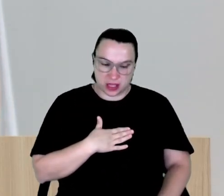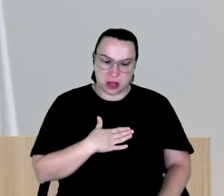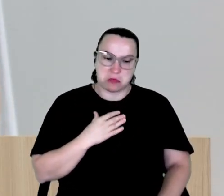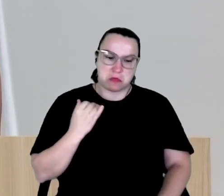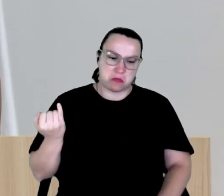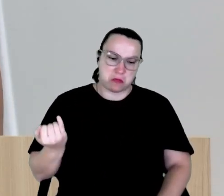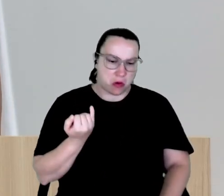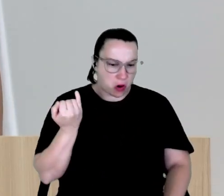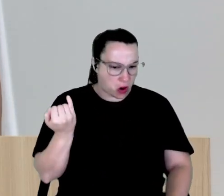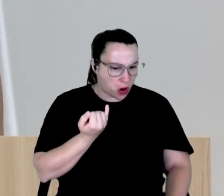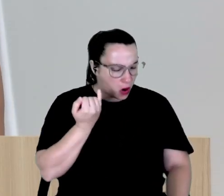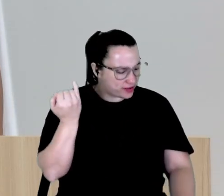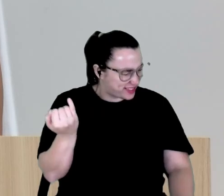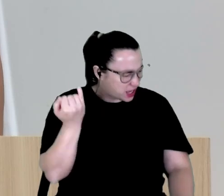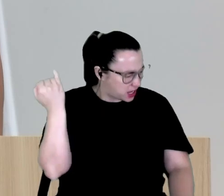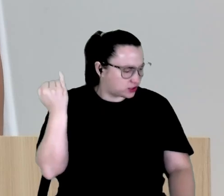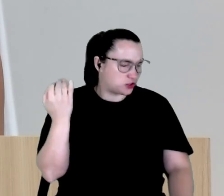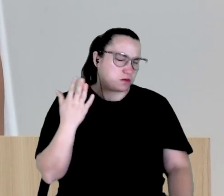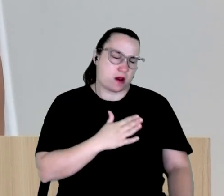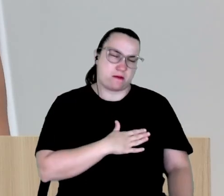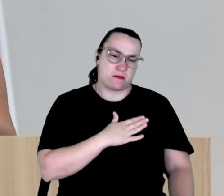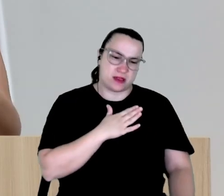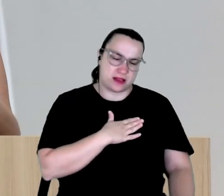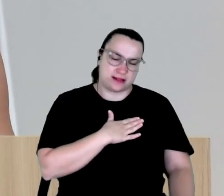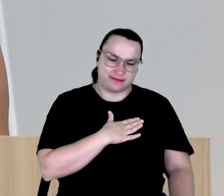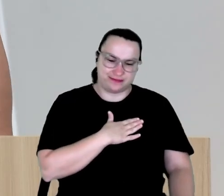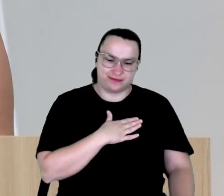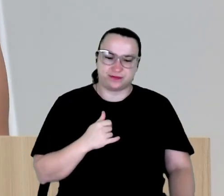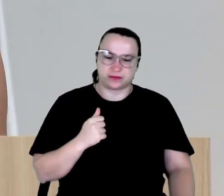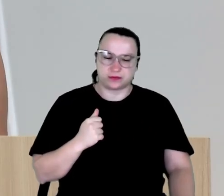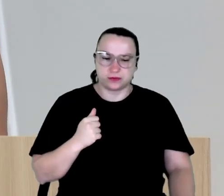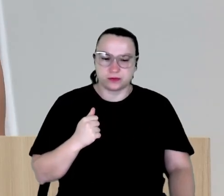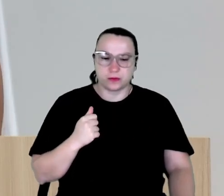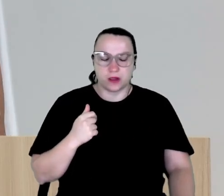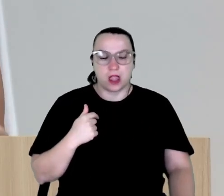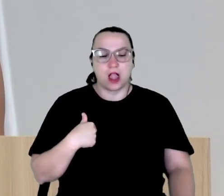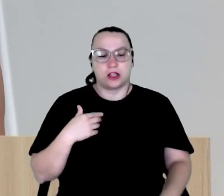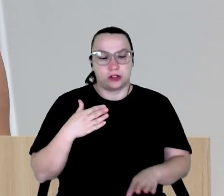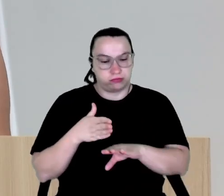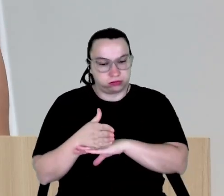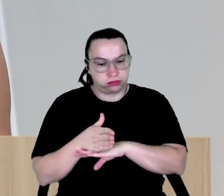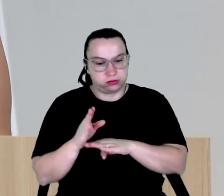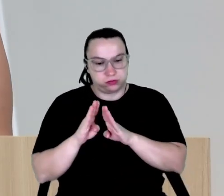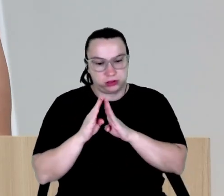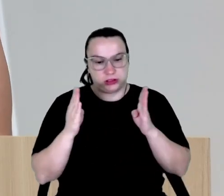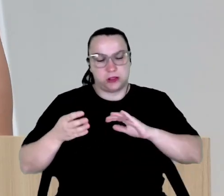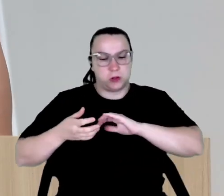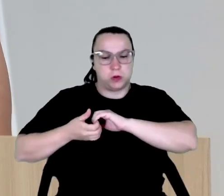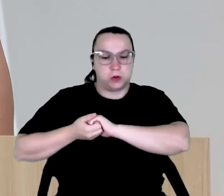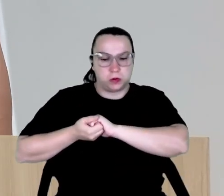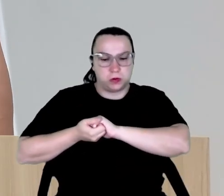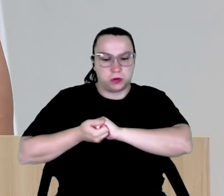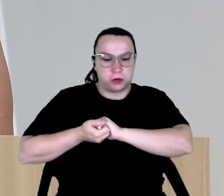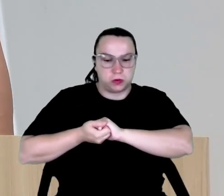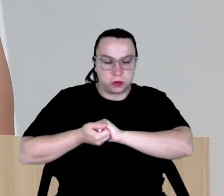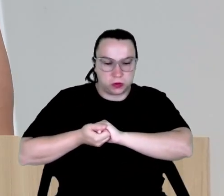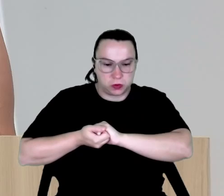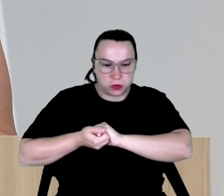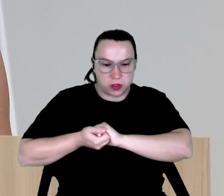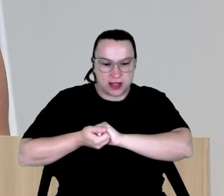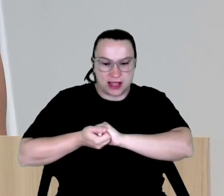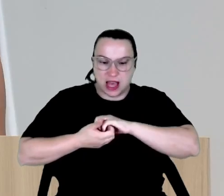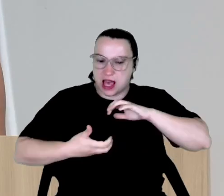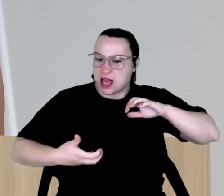muito, muito, muito mesmo. Entrei pela porta da frente, de mãos dadas, com aqueles que não soltou ela,